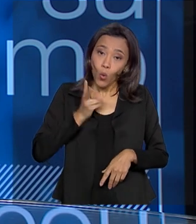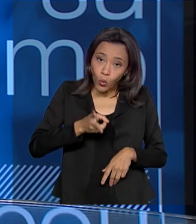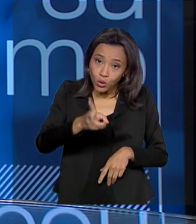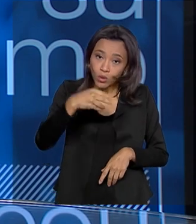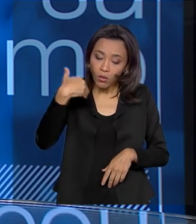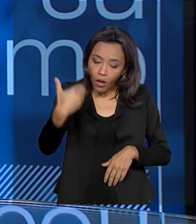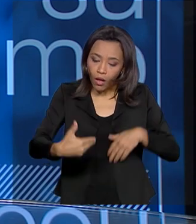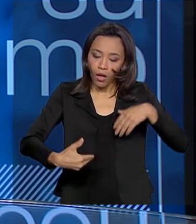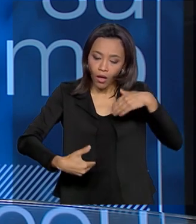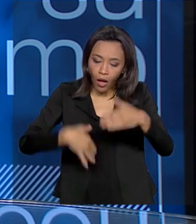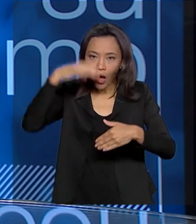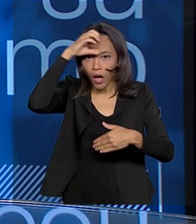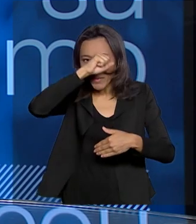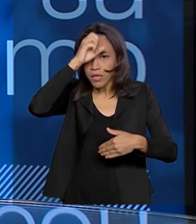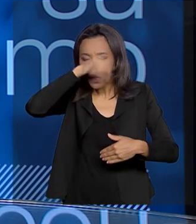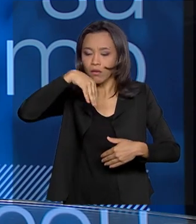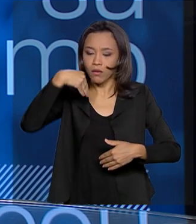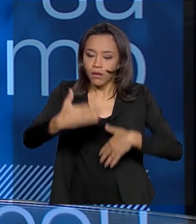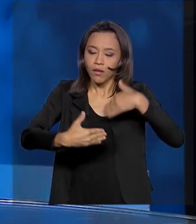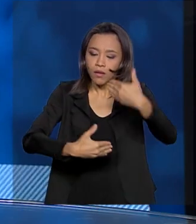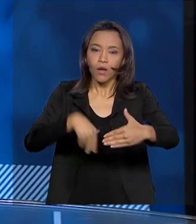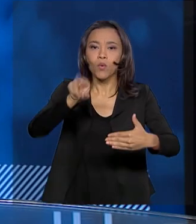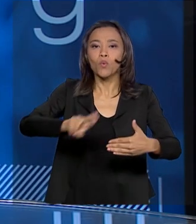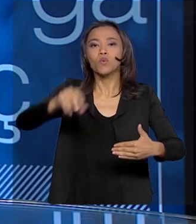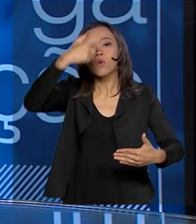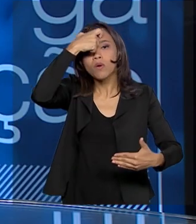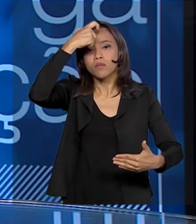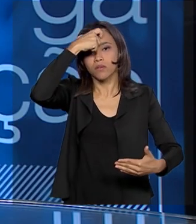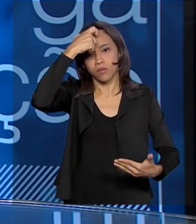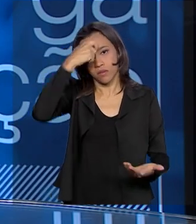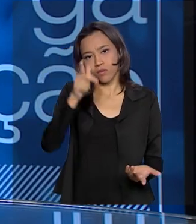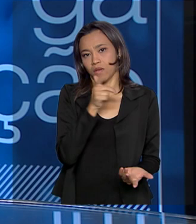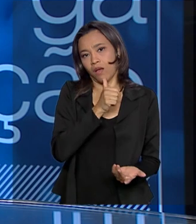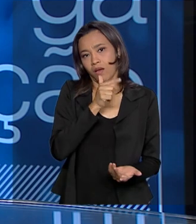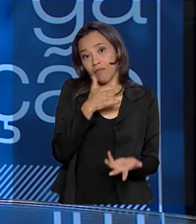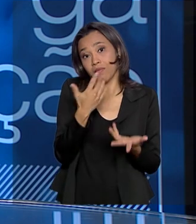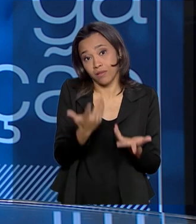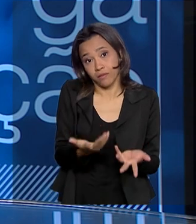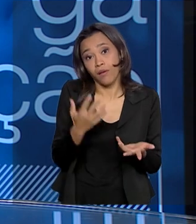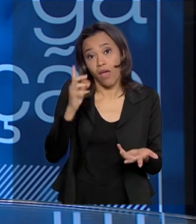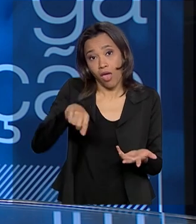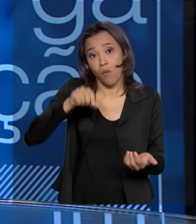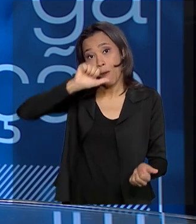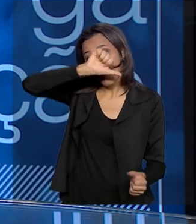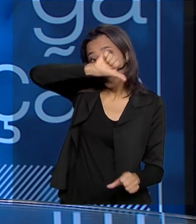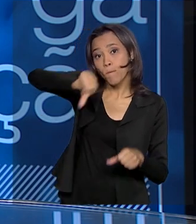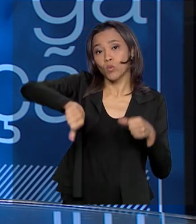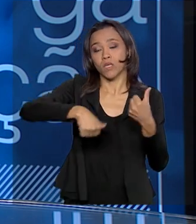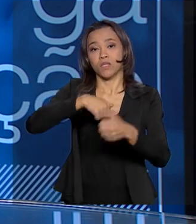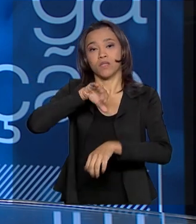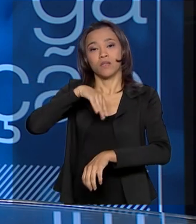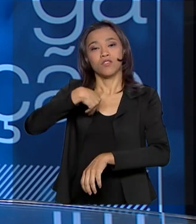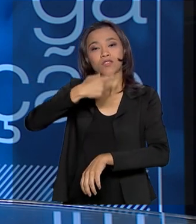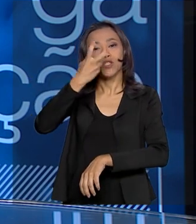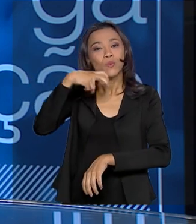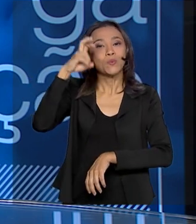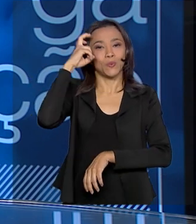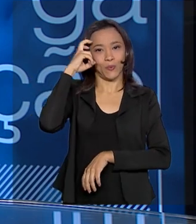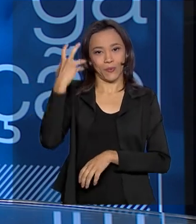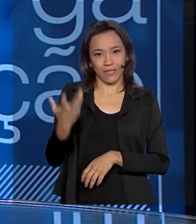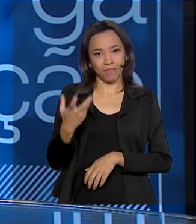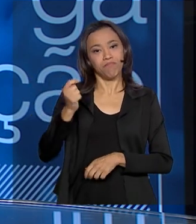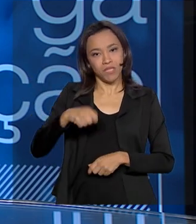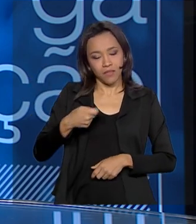de aprendizado do uso racional dos recursos hídricos. Então, é um trabalho, é uma mudança cultural que precisa ter